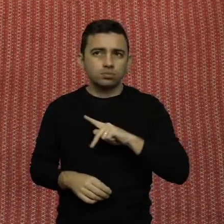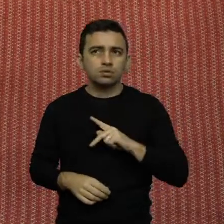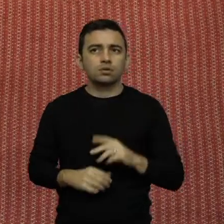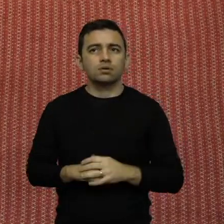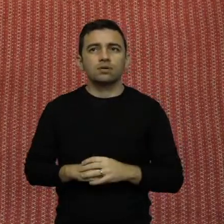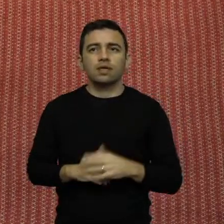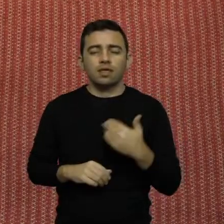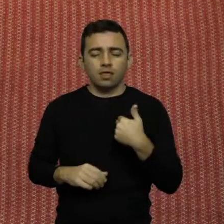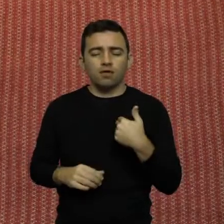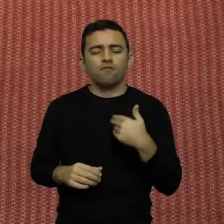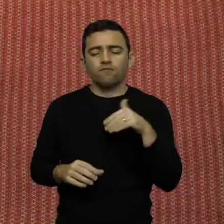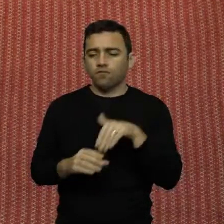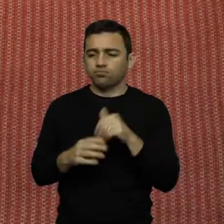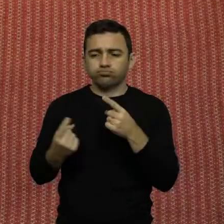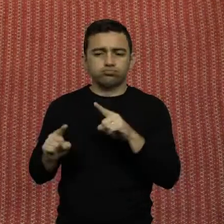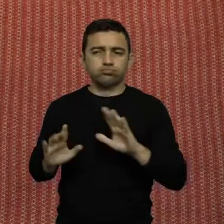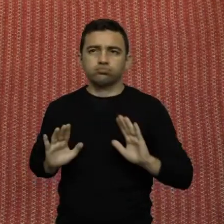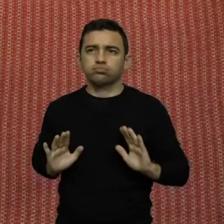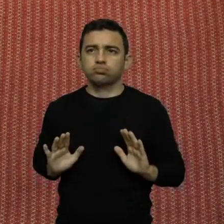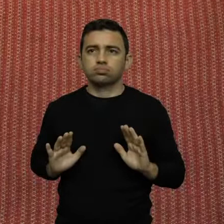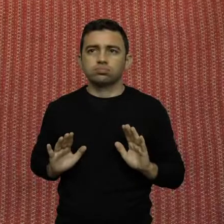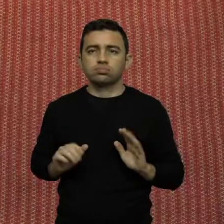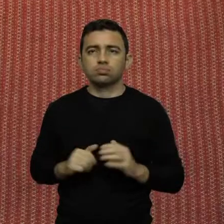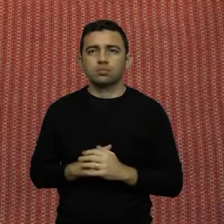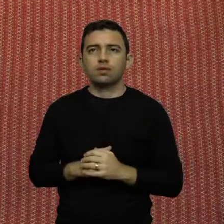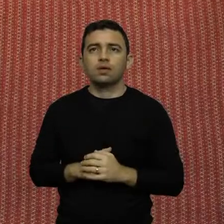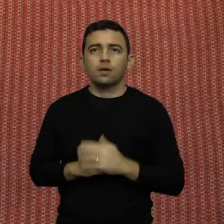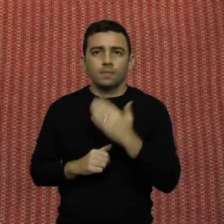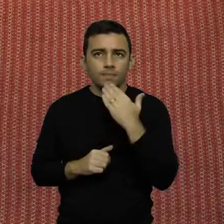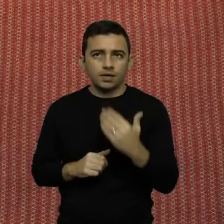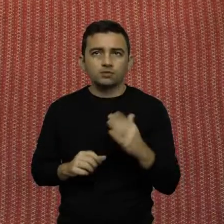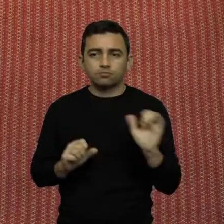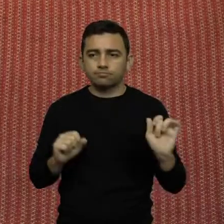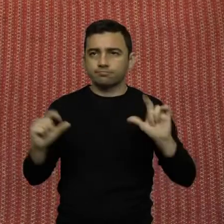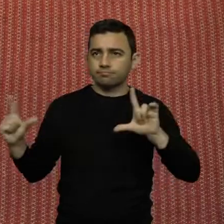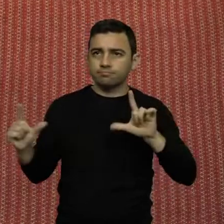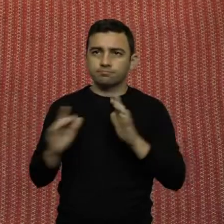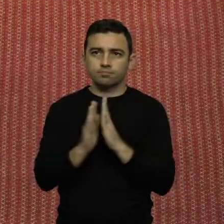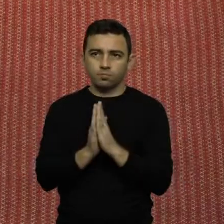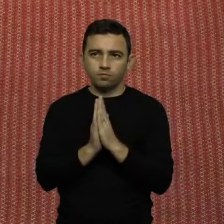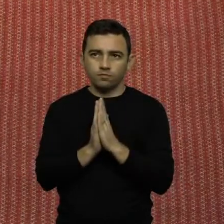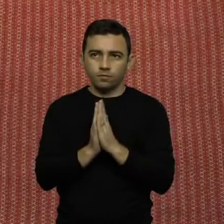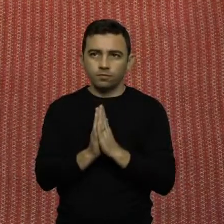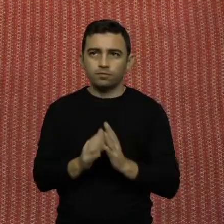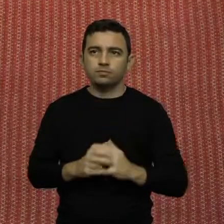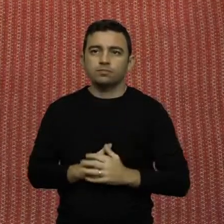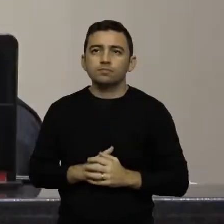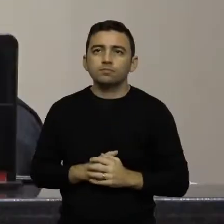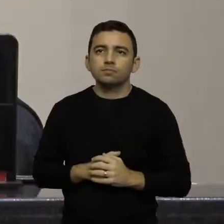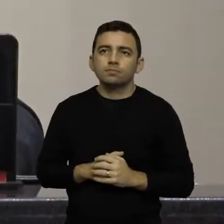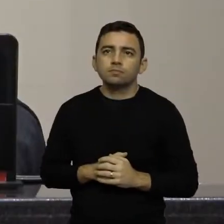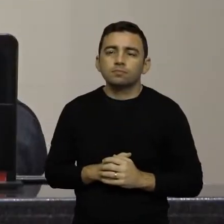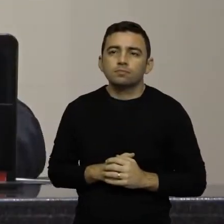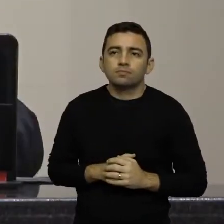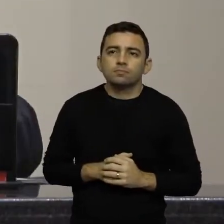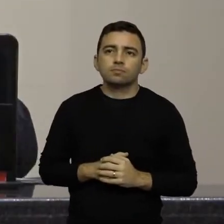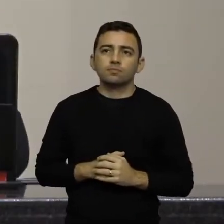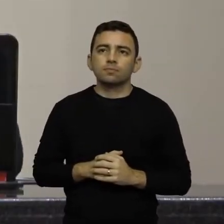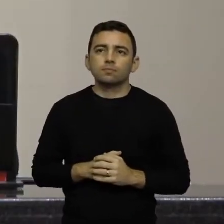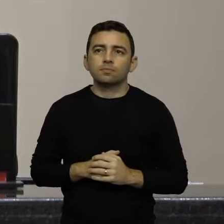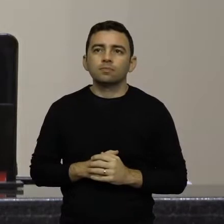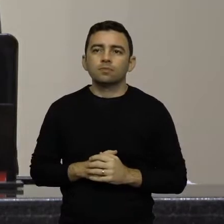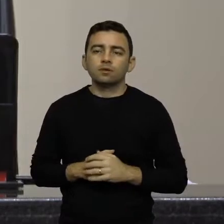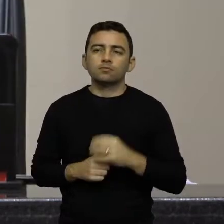contrário a essa moção e eu peço a abertura de painel, presidente. Por favor, obrigado. Ainda